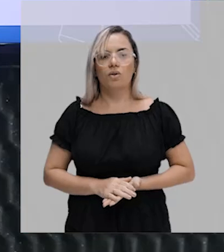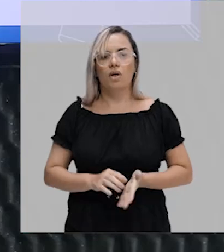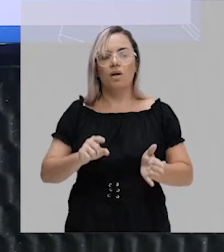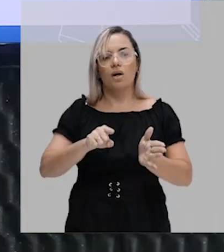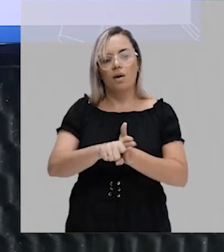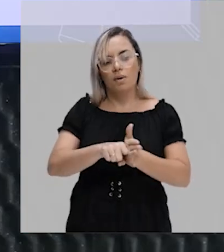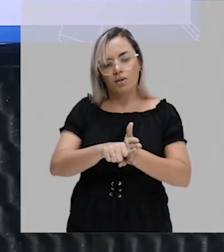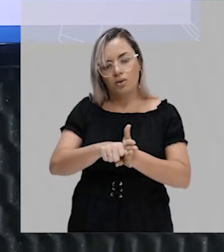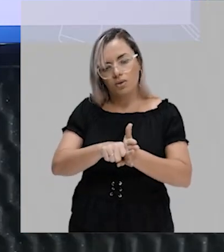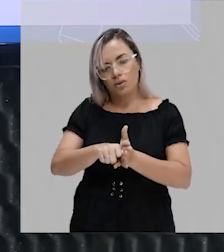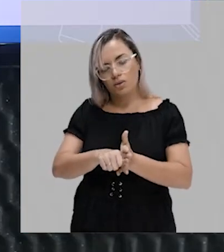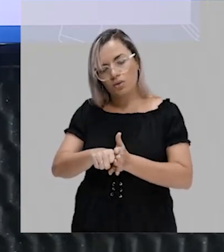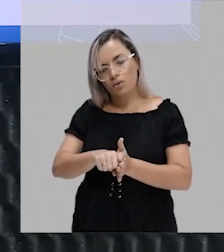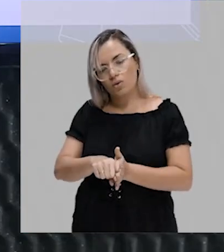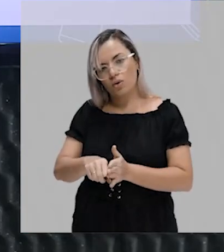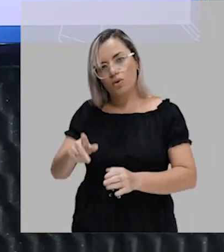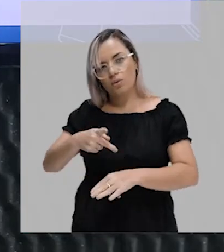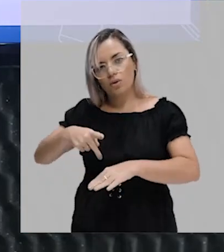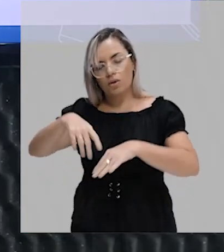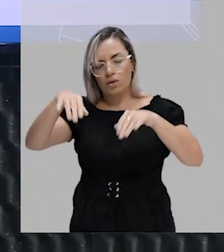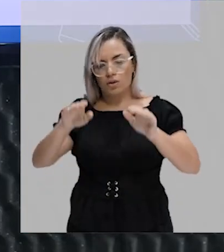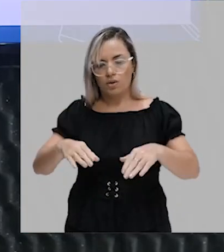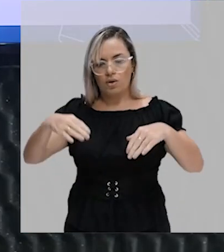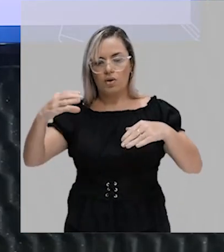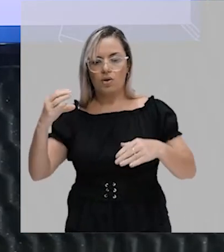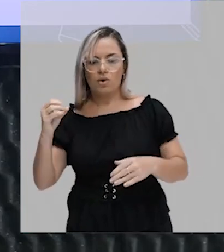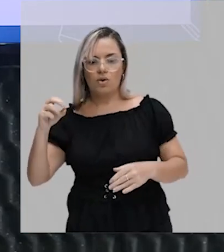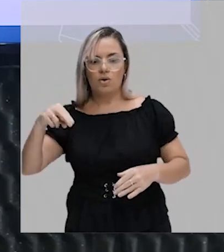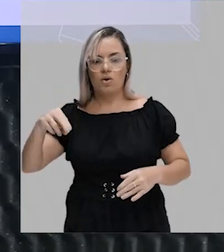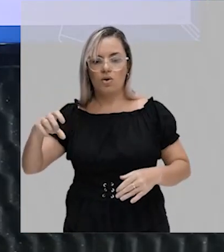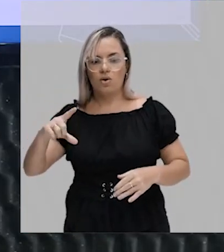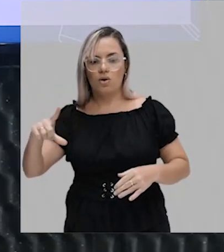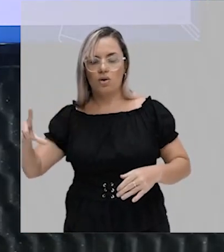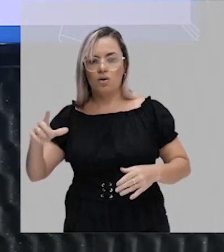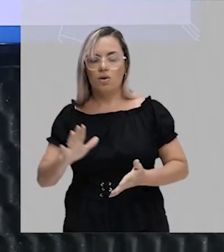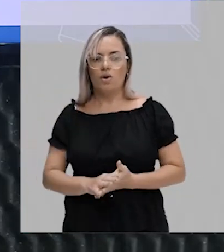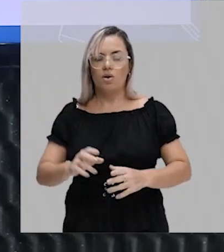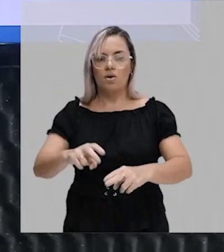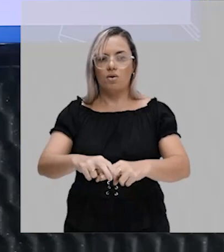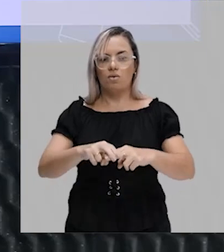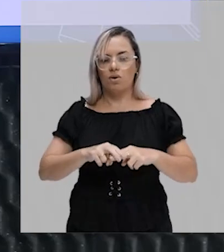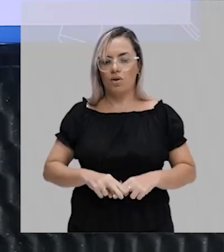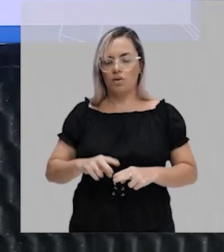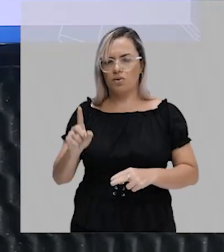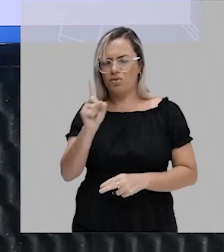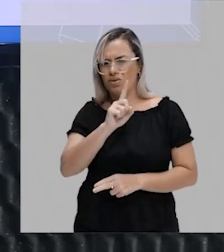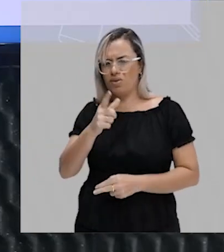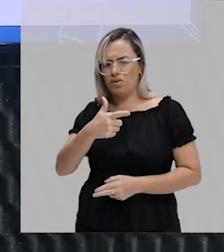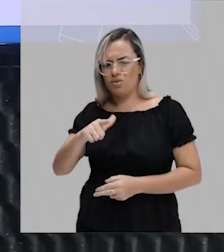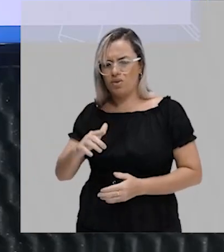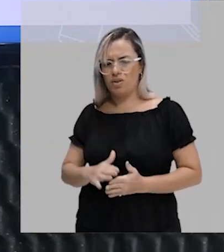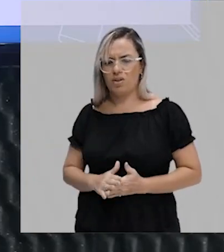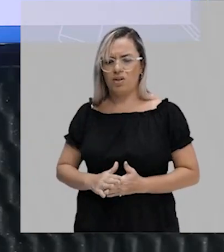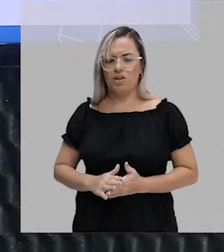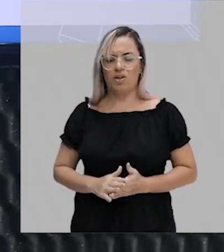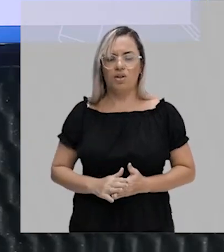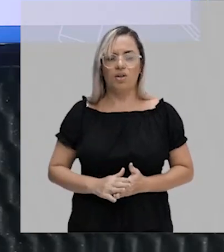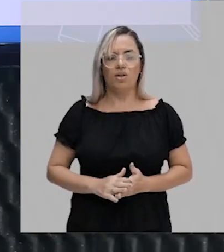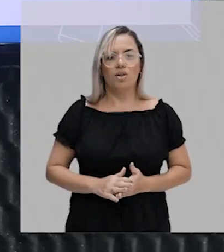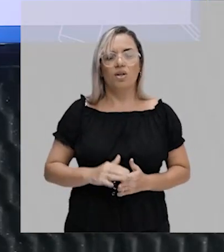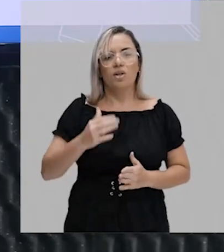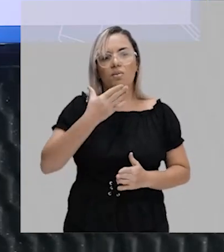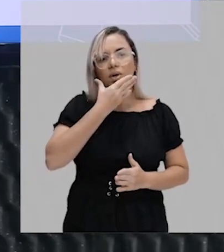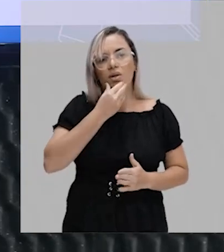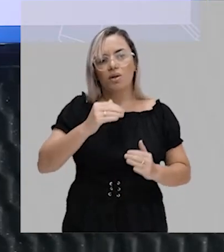Connell. Por isso, não há, para ela, uma masculinidade hegemônica ou universal, mas sim